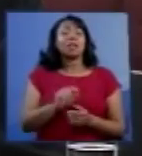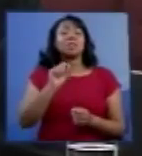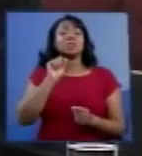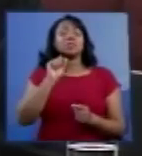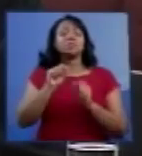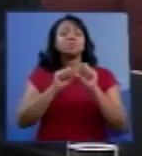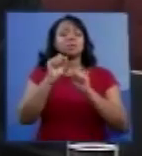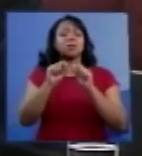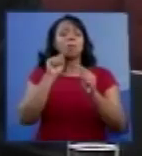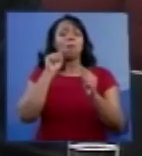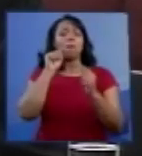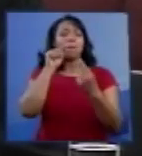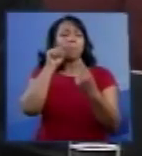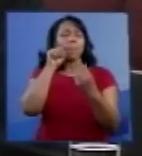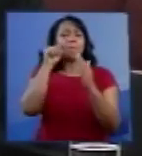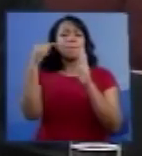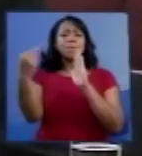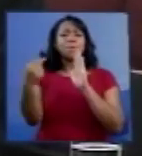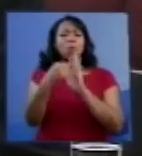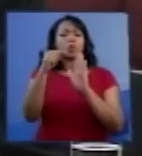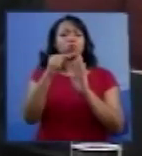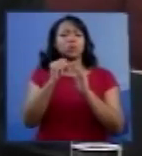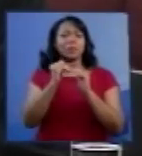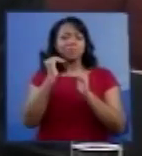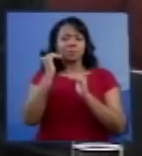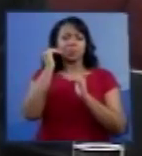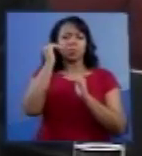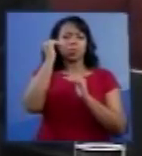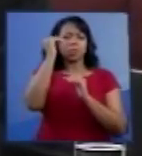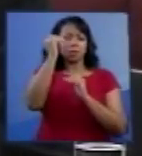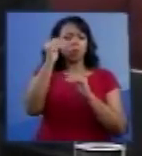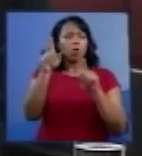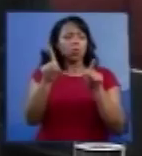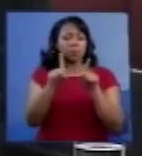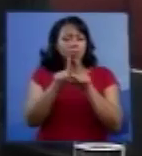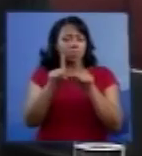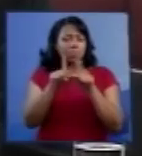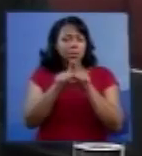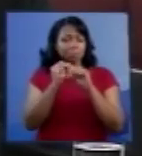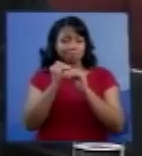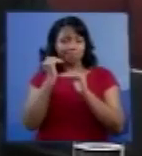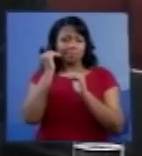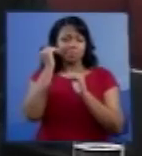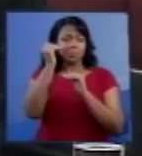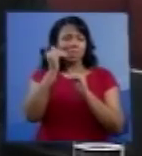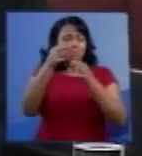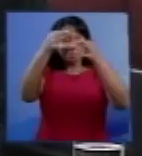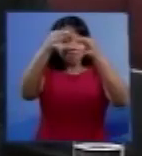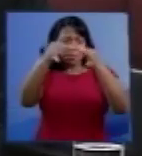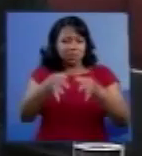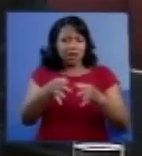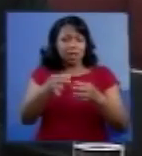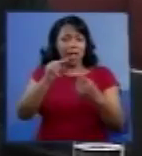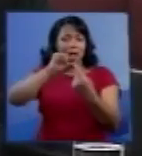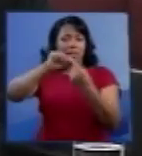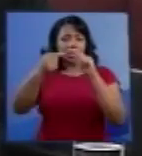ela está... O nível molecular, ou o nível exato da interação dela com a mãe dela,